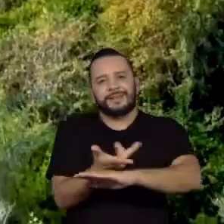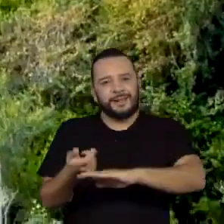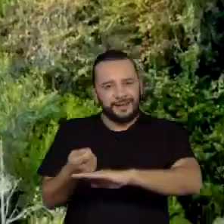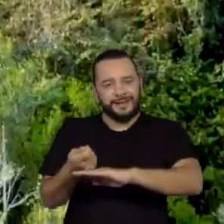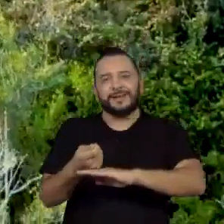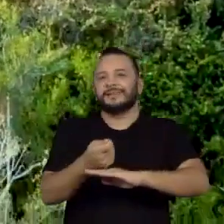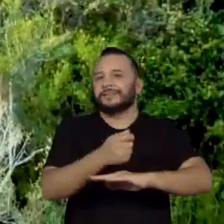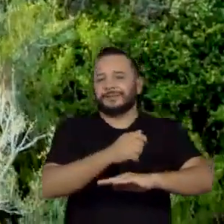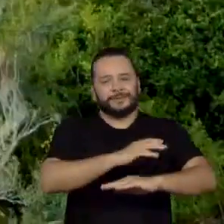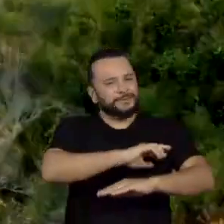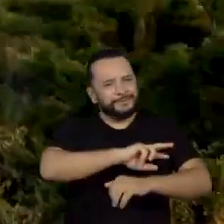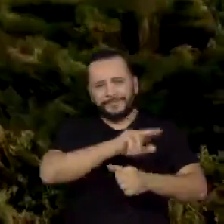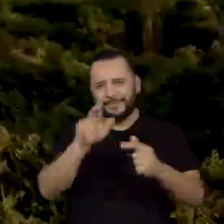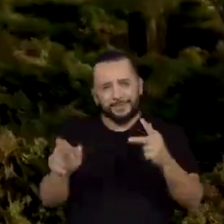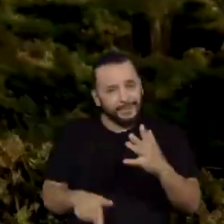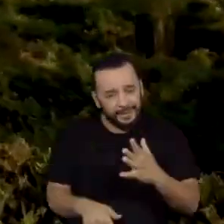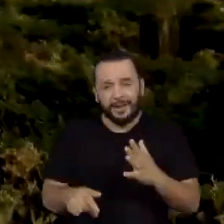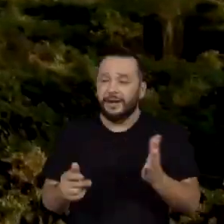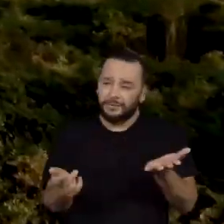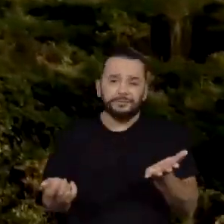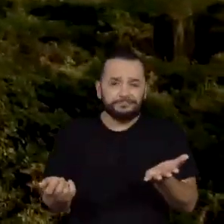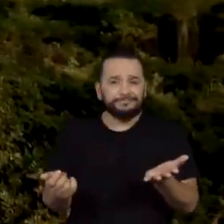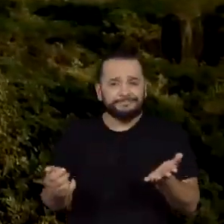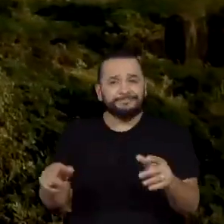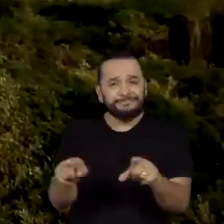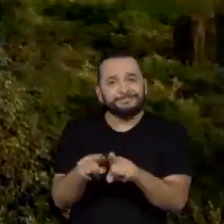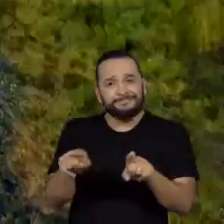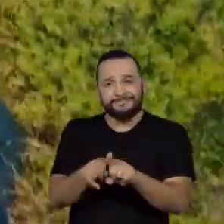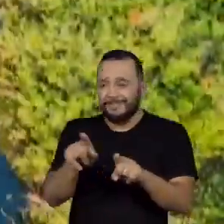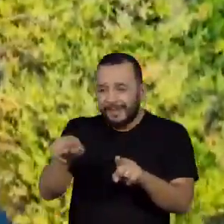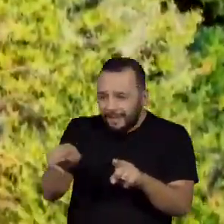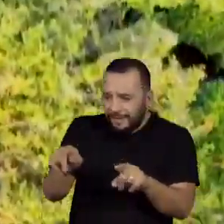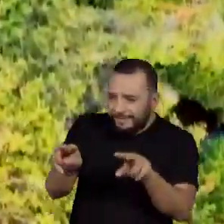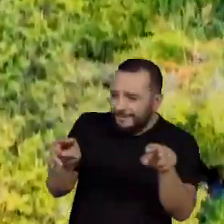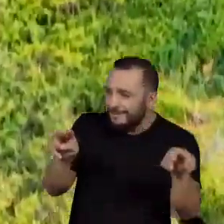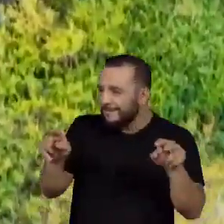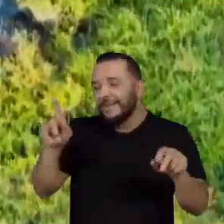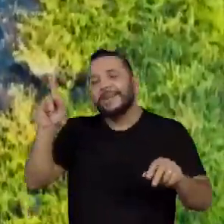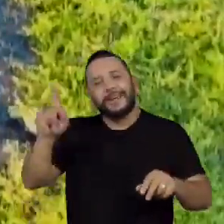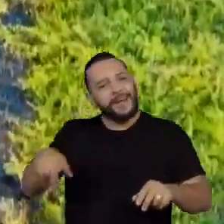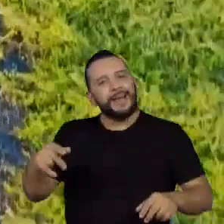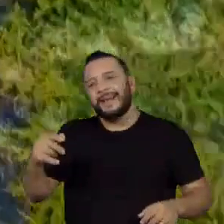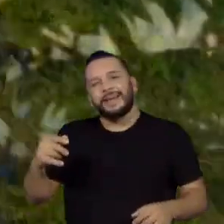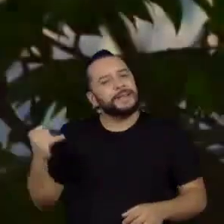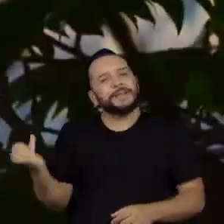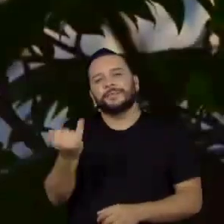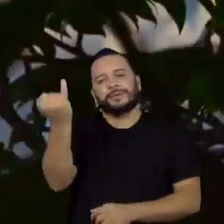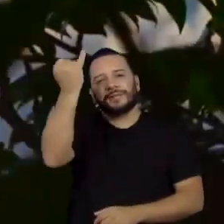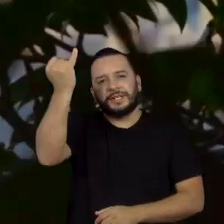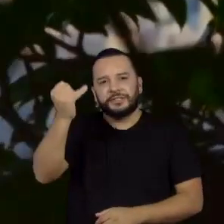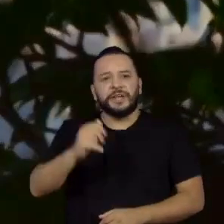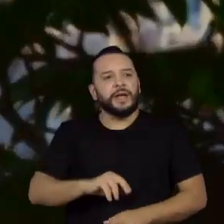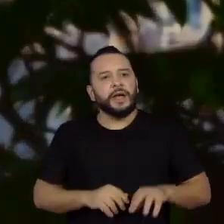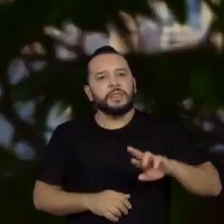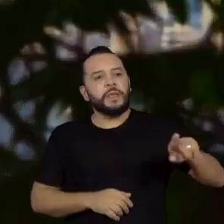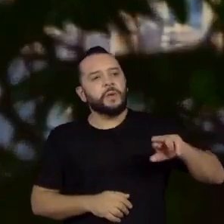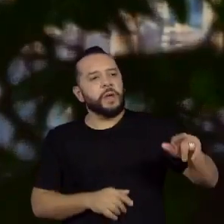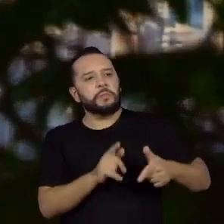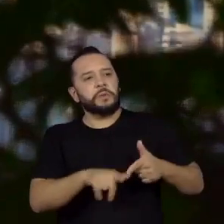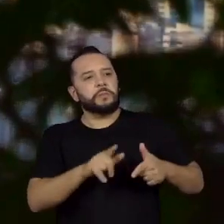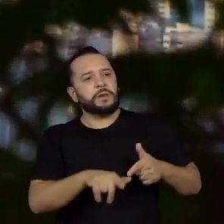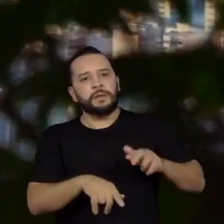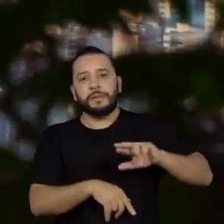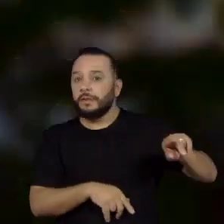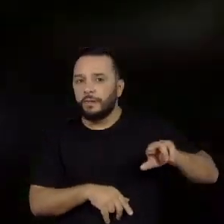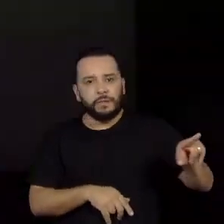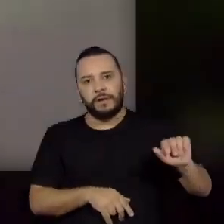a vegetação nativa como um ativo e não como um problema da população que vive perto dessa vegetação